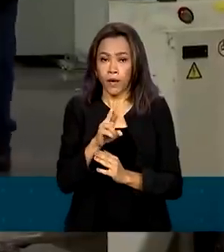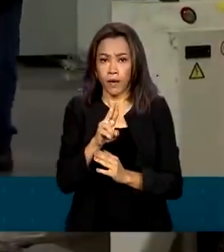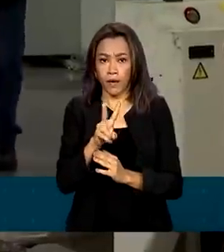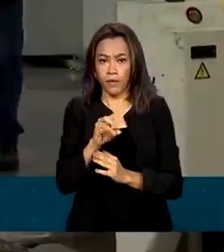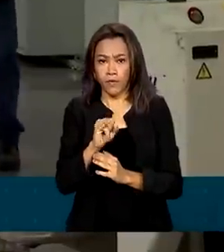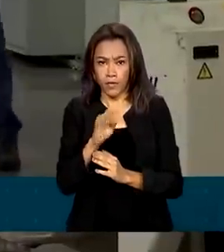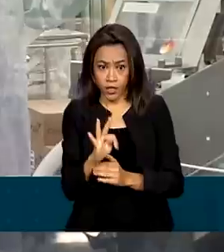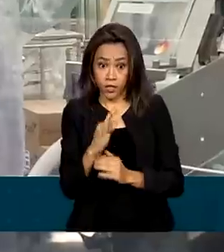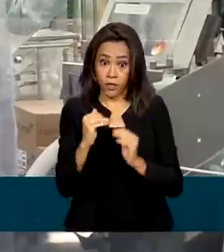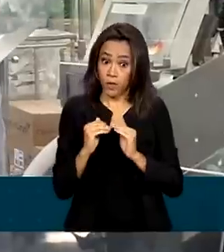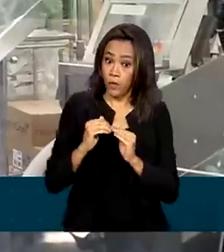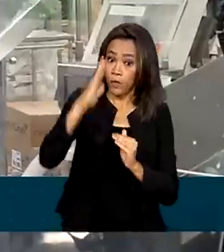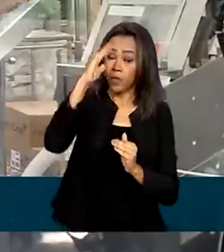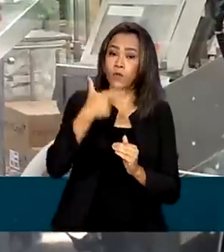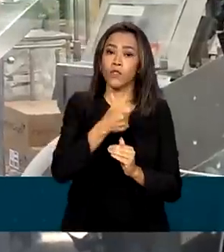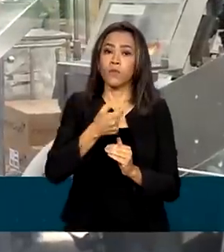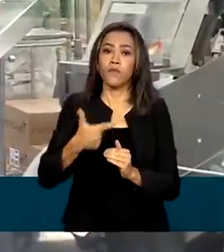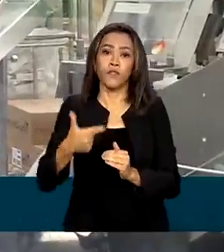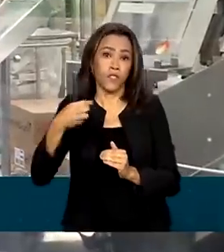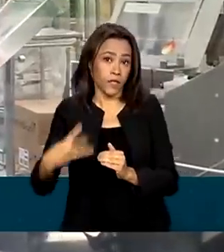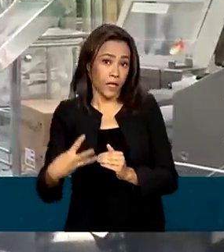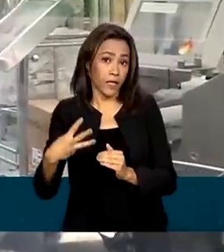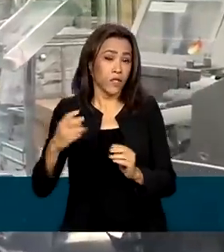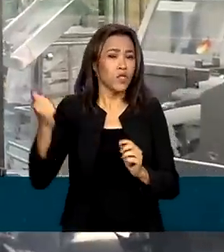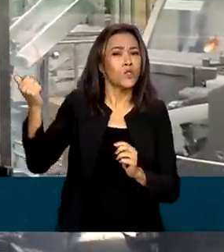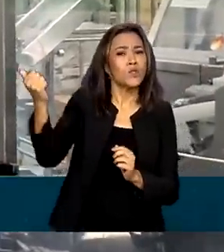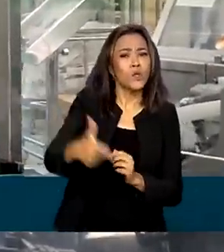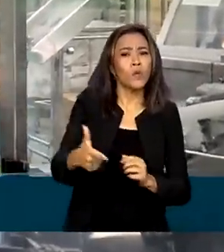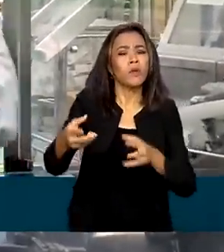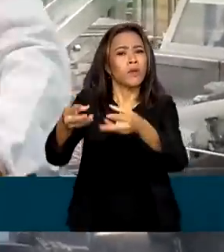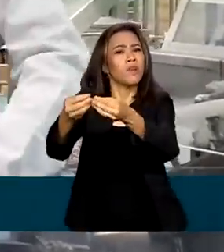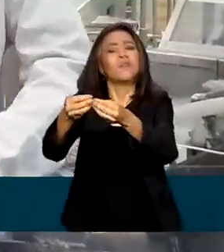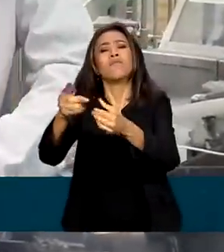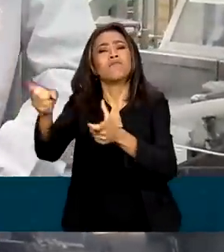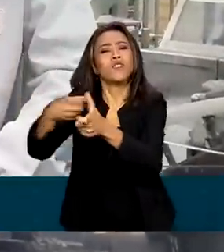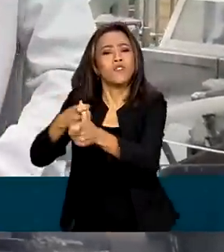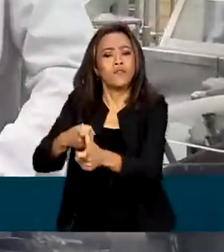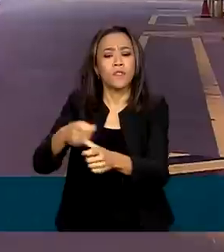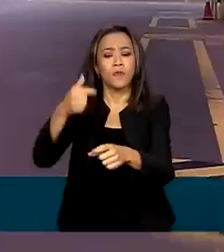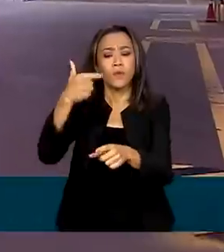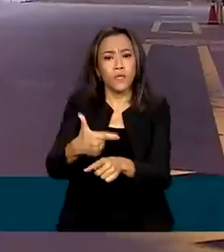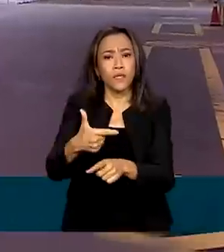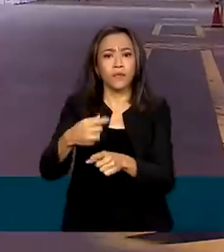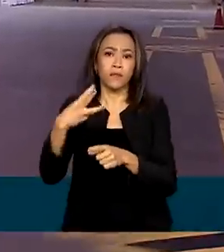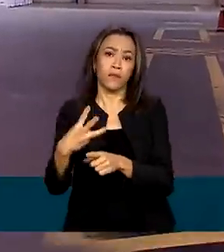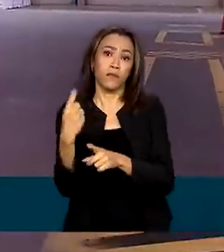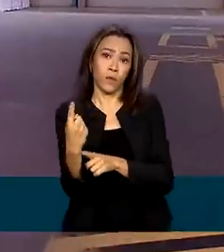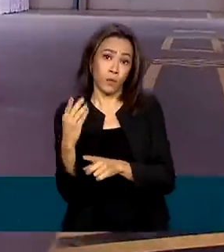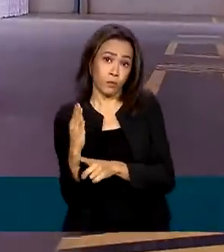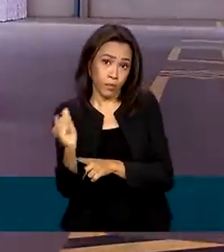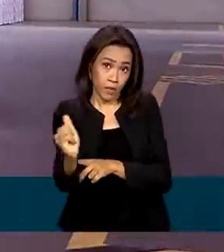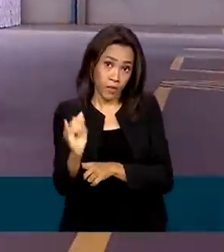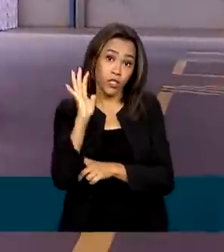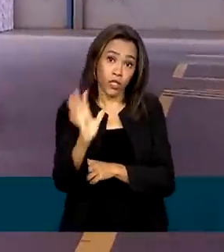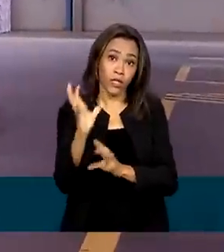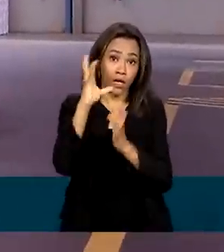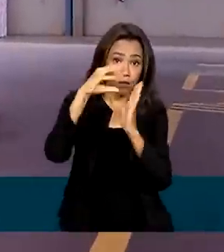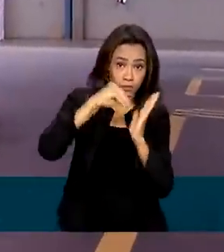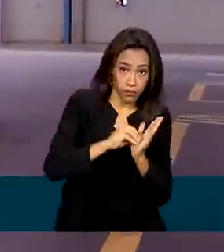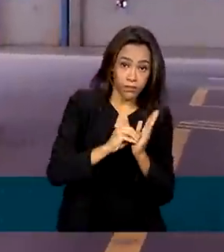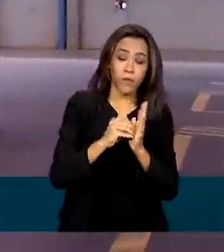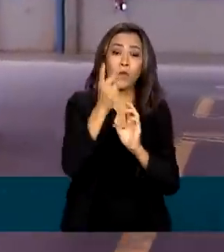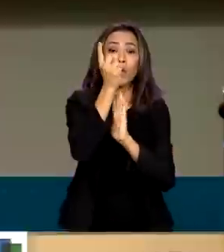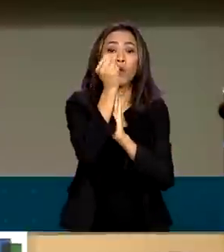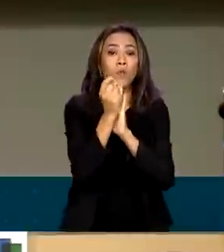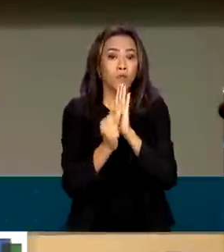em 2023, contra uma previsão de déficit de R 231 bilhões estabelecido no Orçamento Geral da União